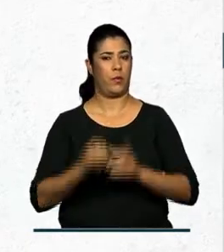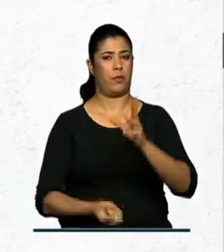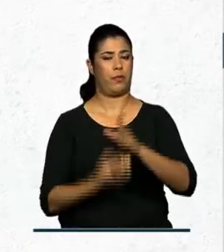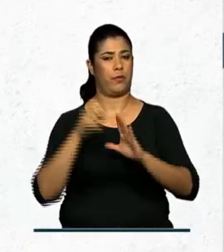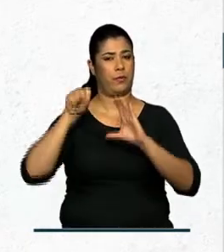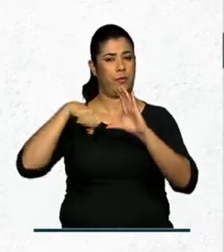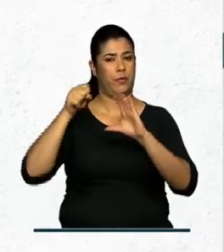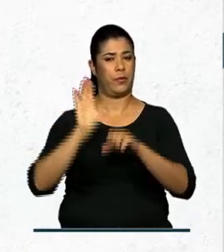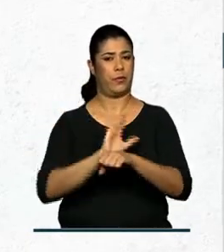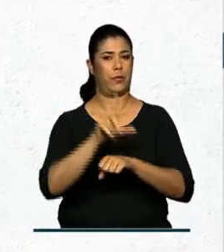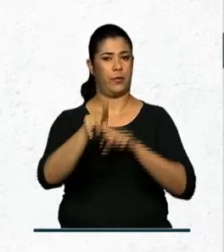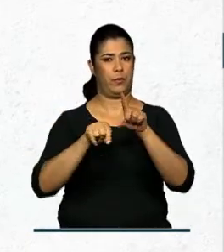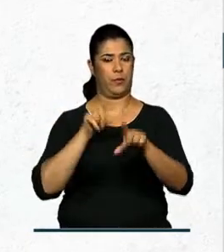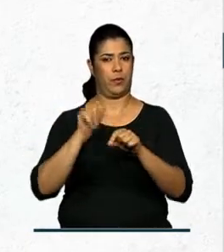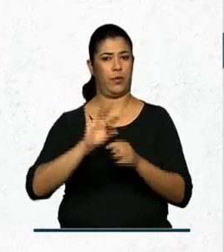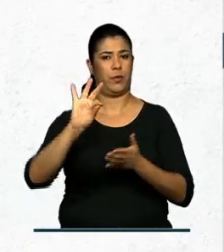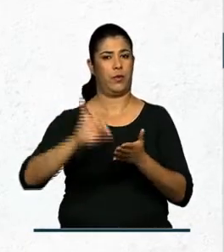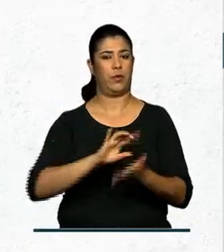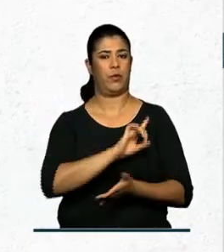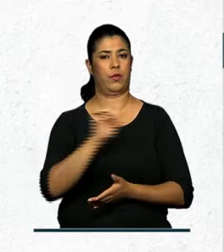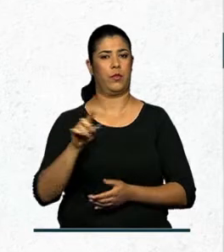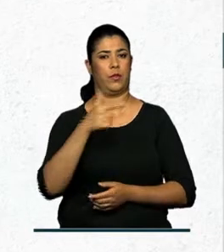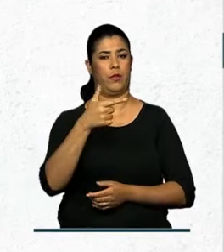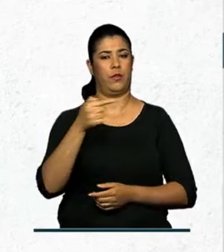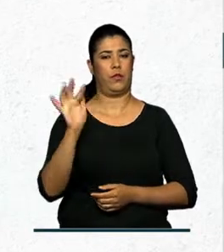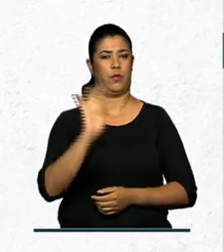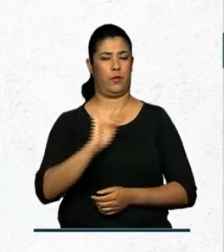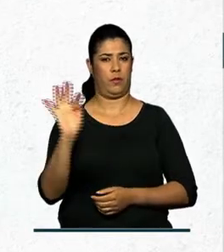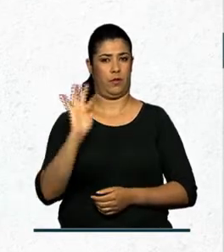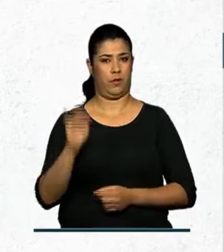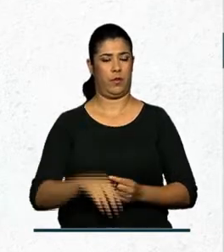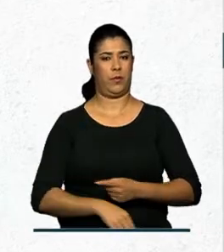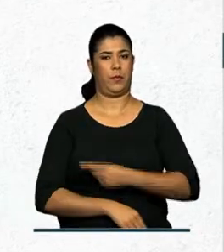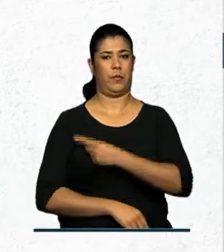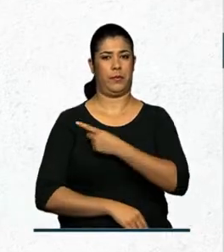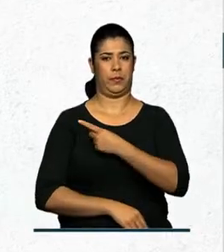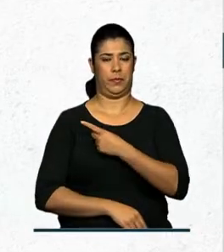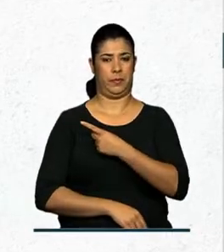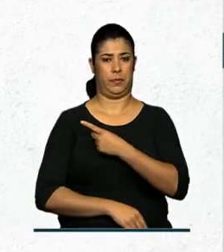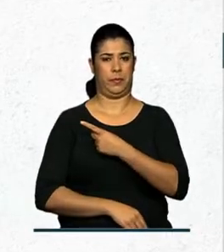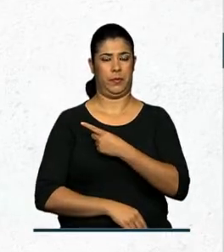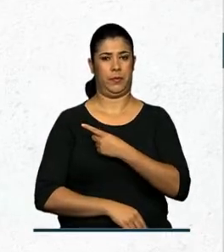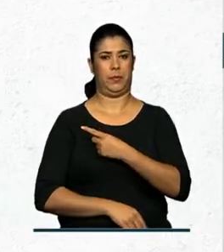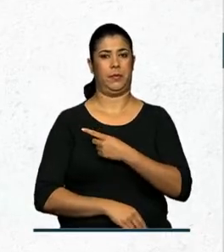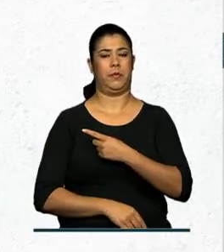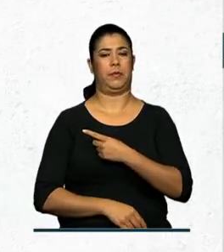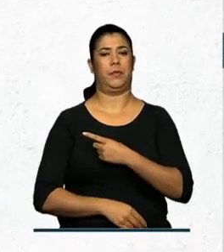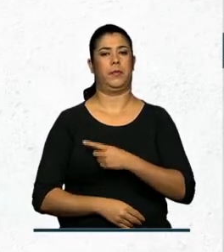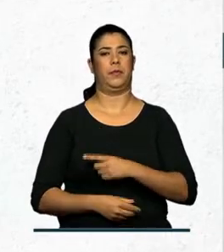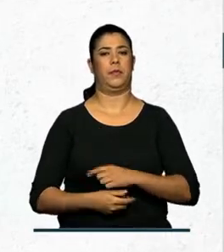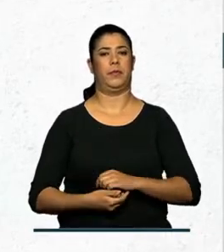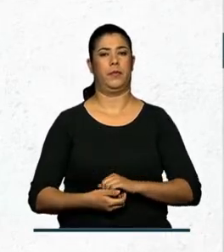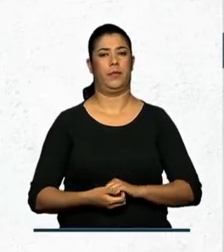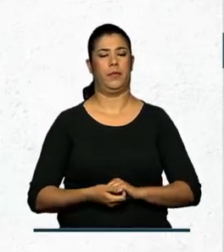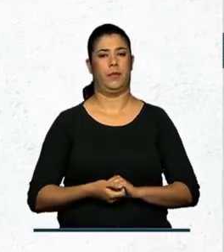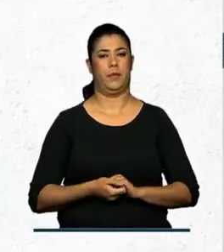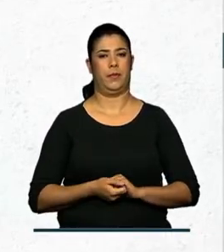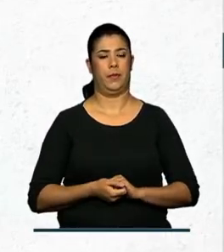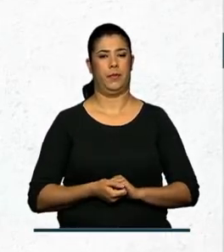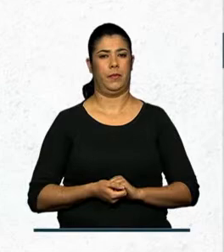produções selecionadas. Inscrições até o dia 27 de fevereiro na página cultura.gov.br